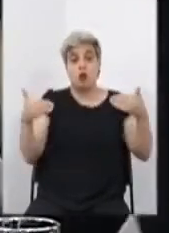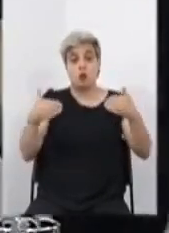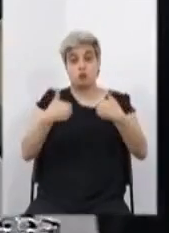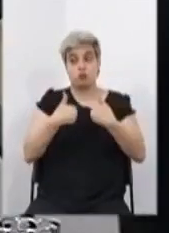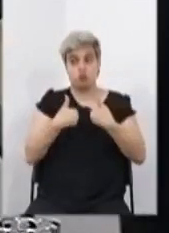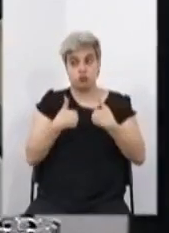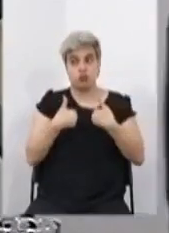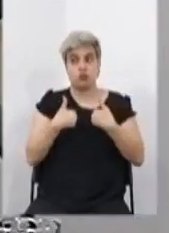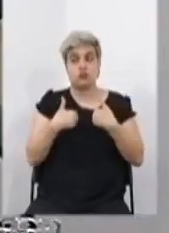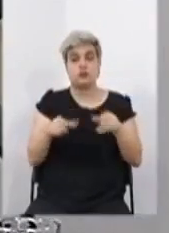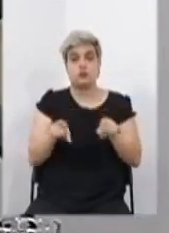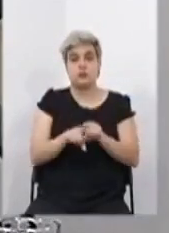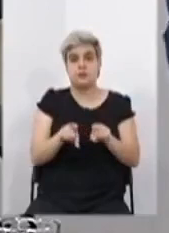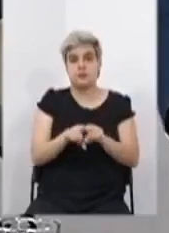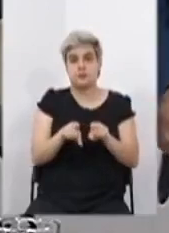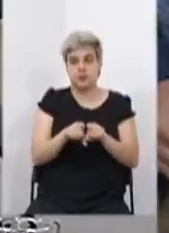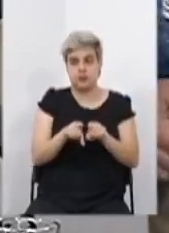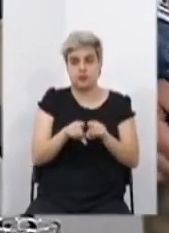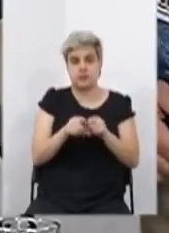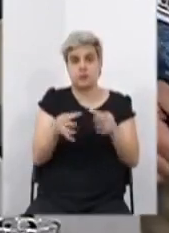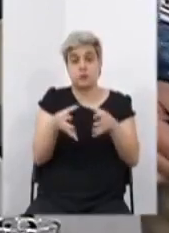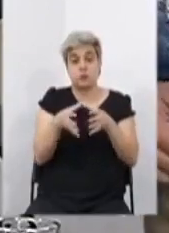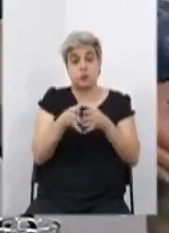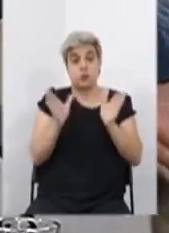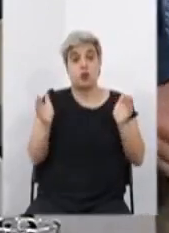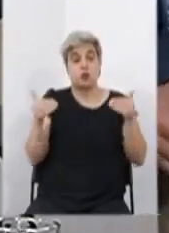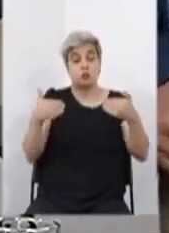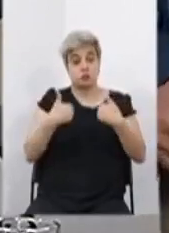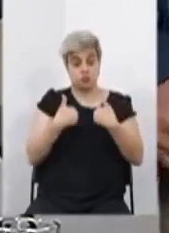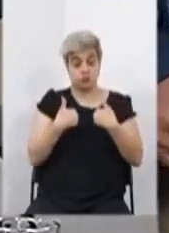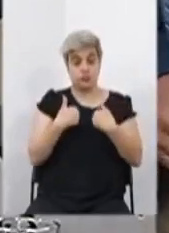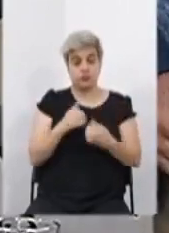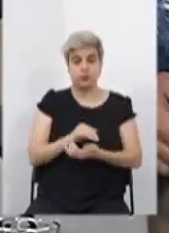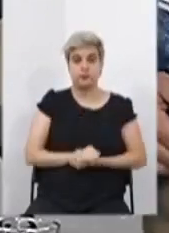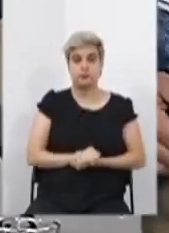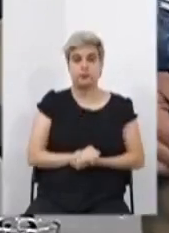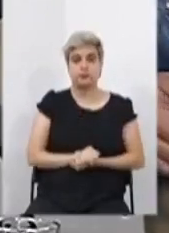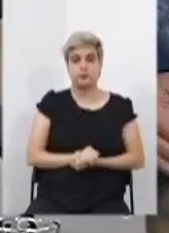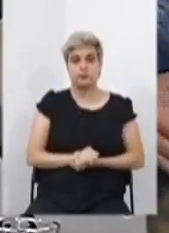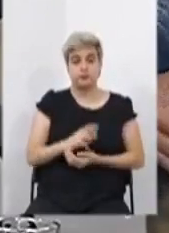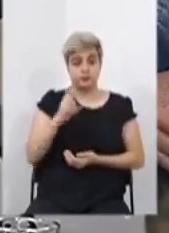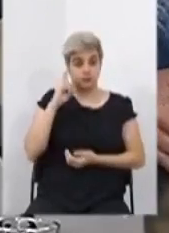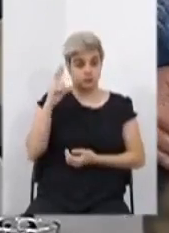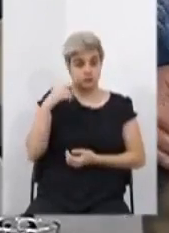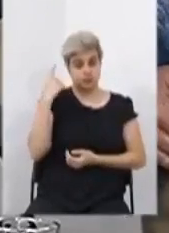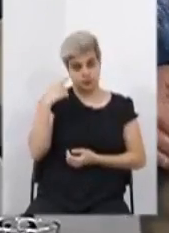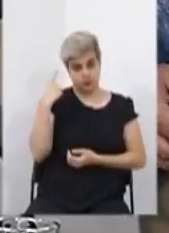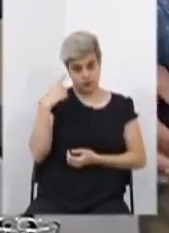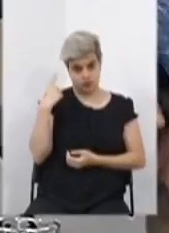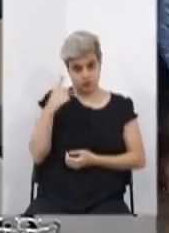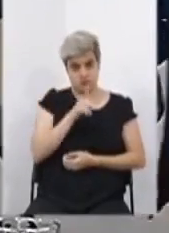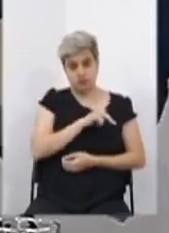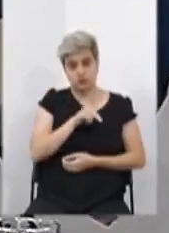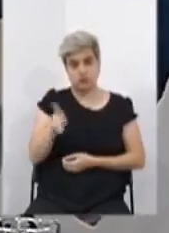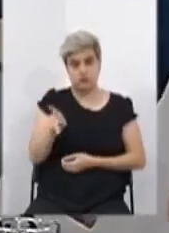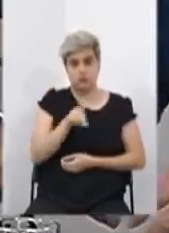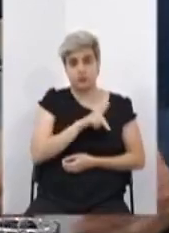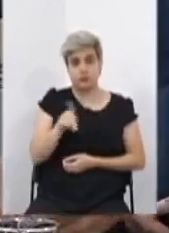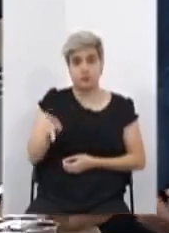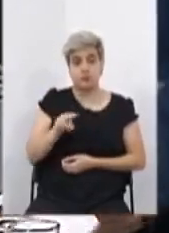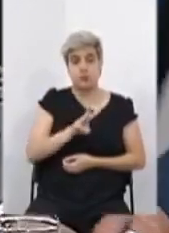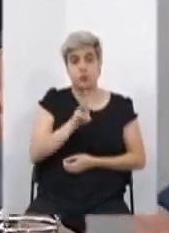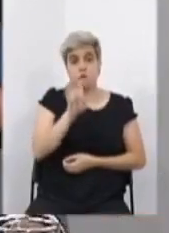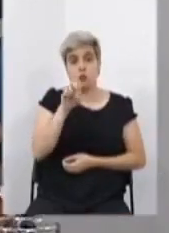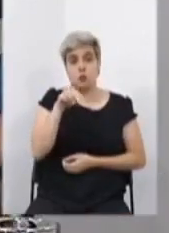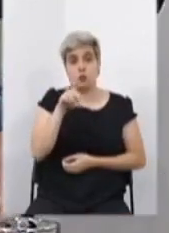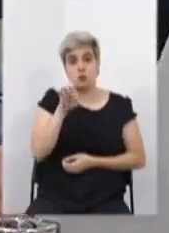a comunidade com autismo. Autor, deputado, professor Wendel